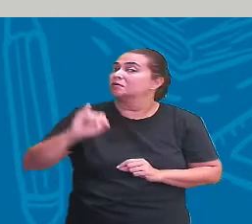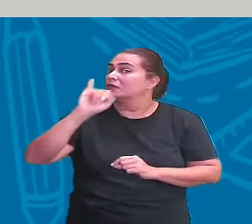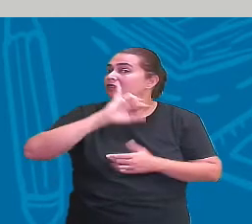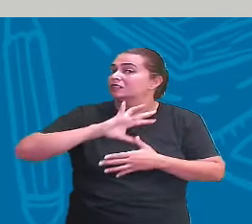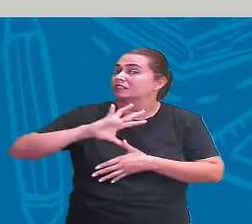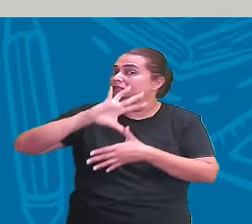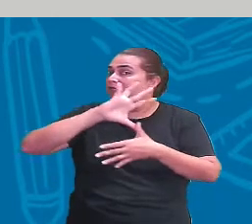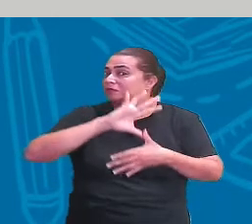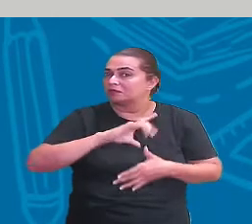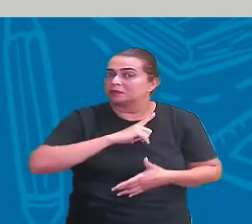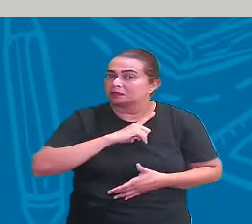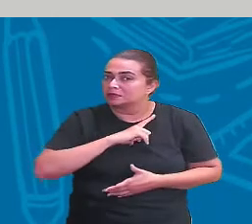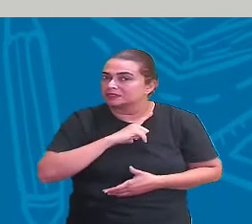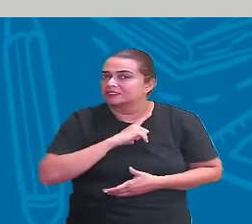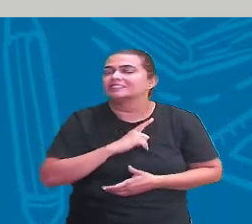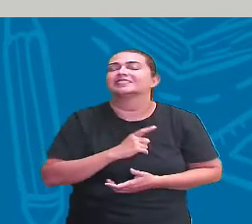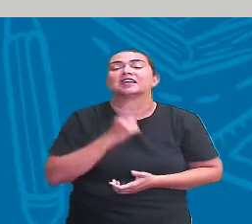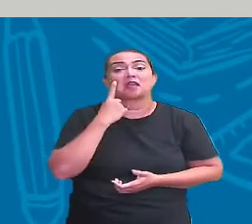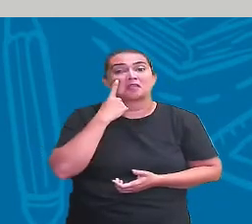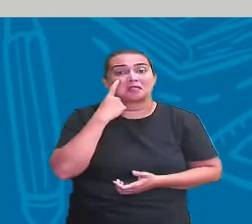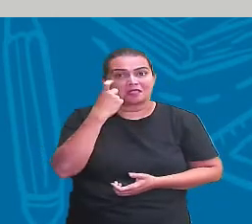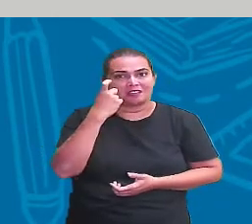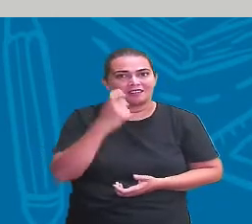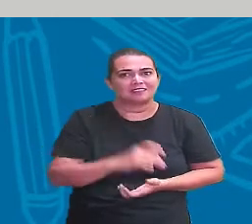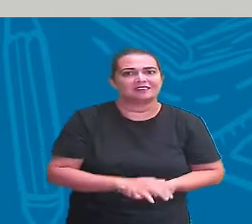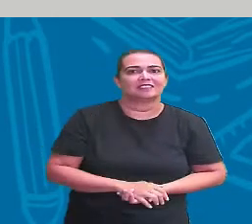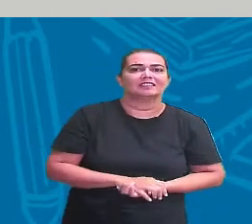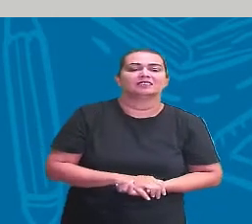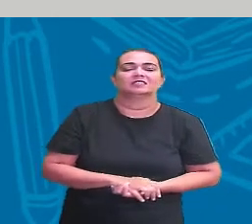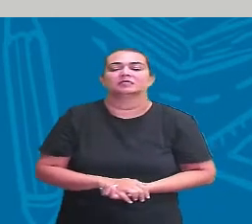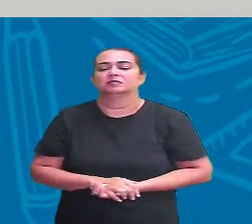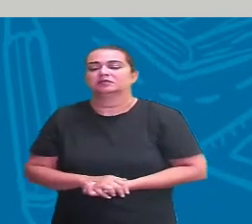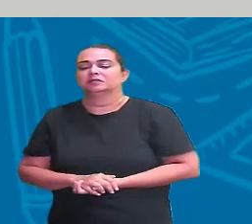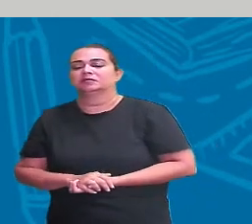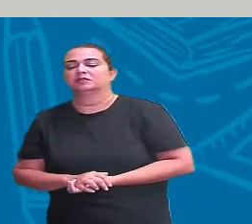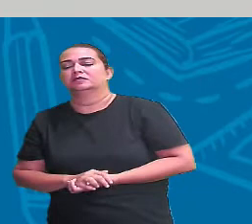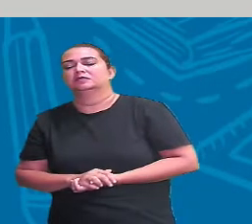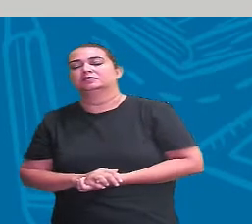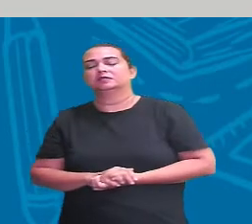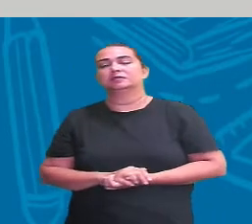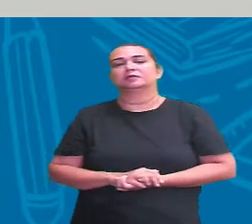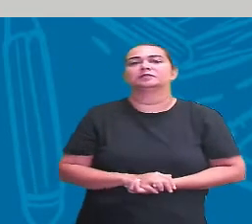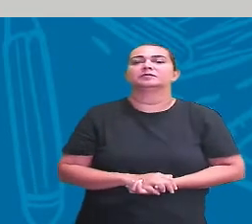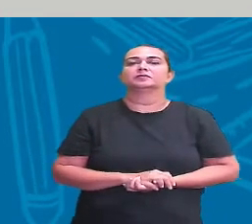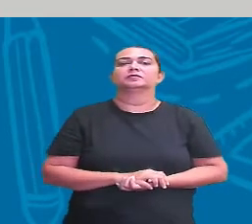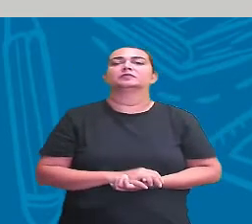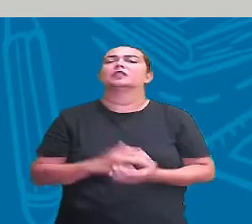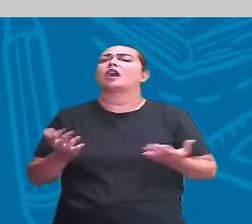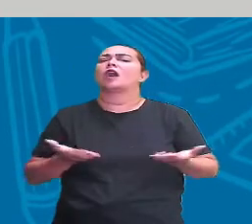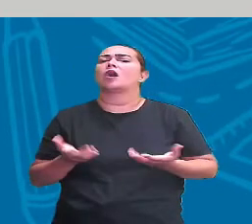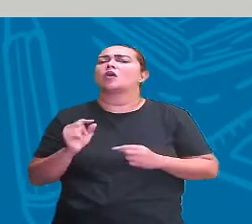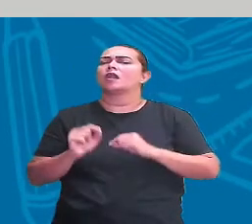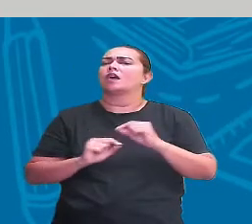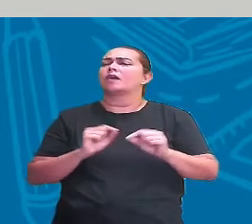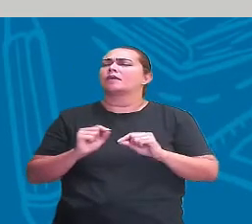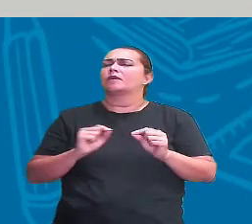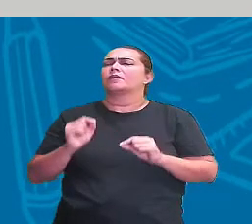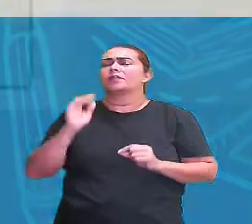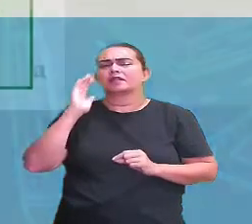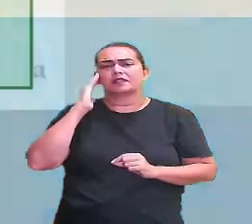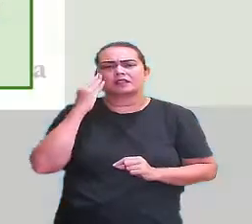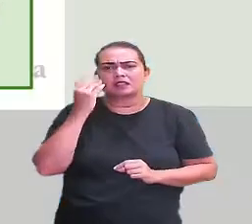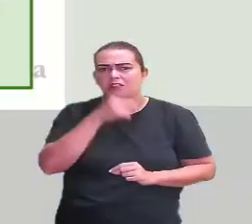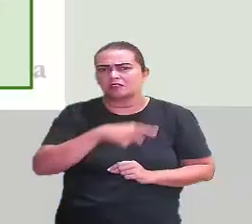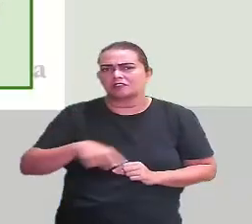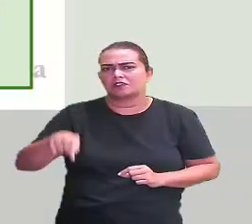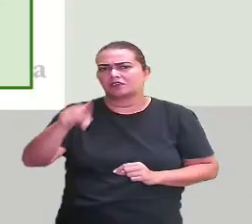Tá vendo aí? Interessante, né? Vamos seguir aqui pra ver qual é a próxima questão que a gente vai avaliar. Você